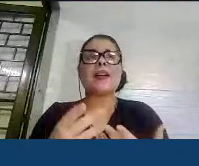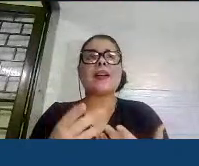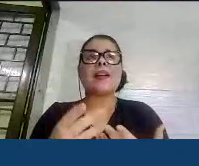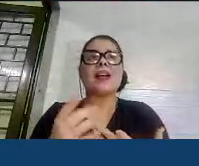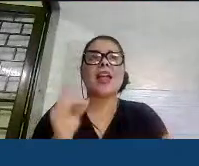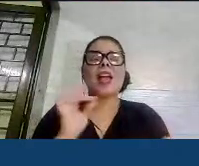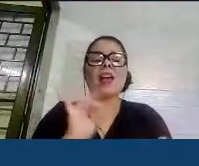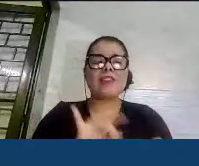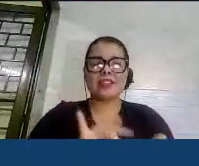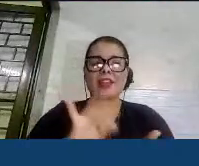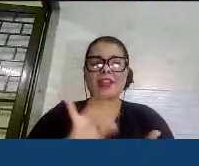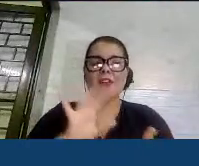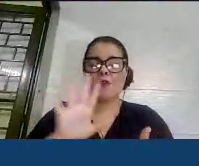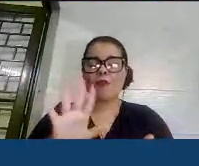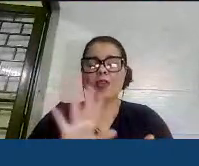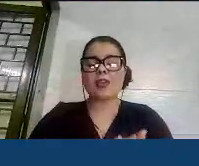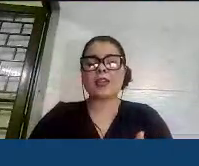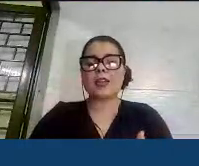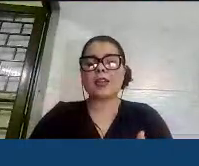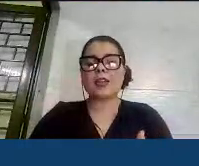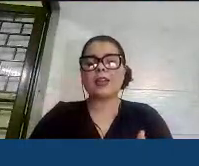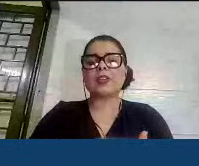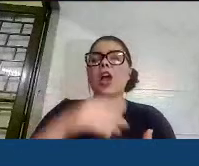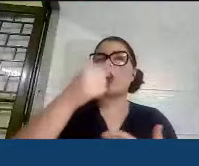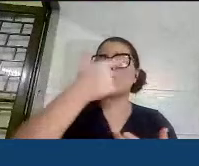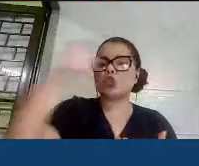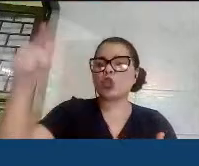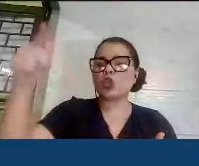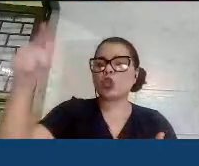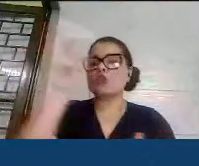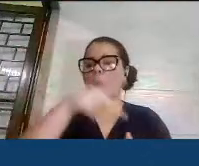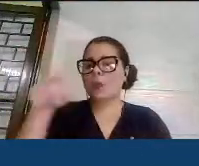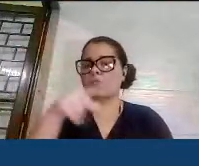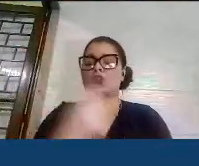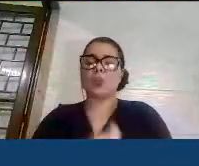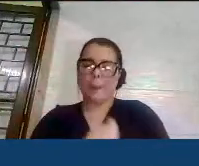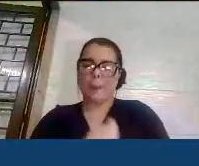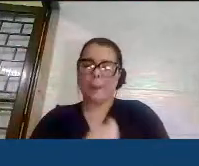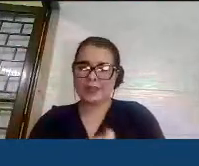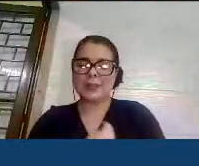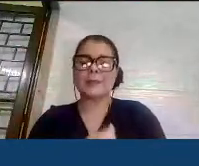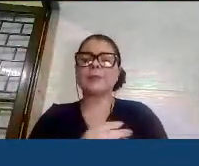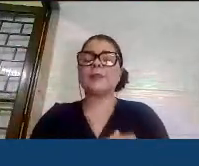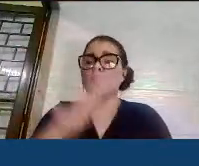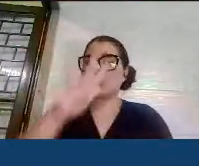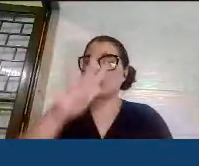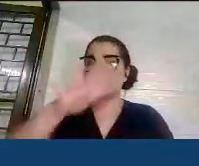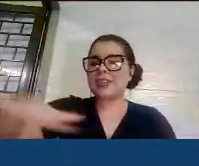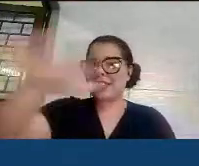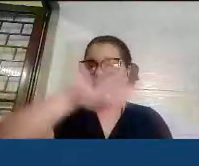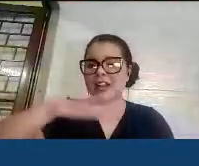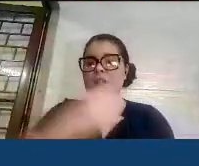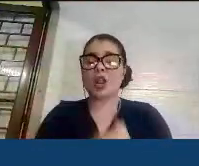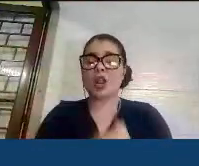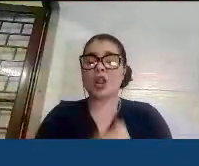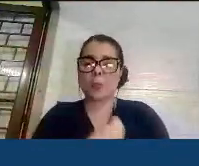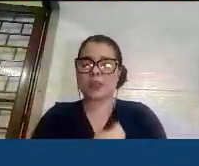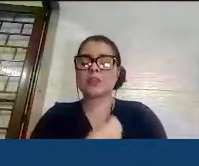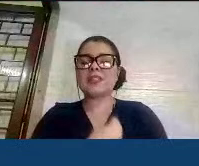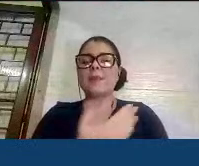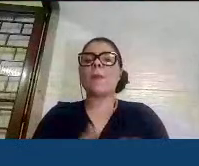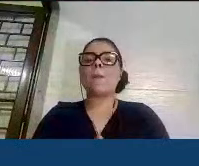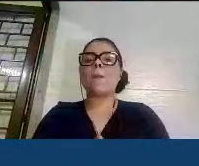Denise, a Jandira, Débora, Rafael, toda essa galera aí que fez parte lá do CTM,